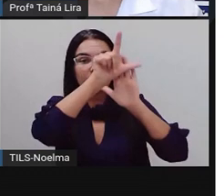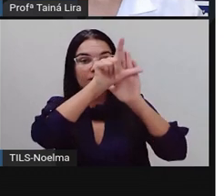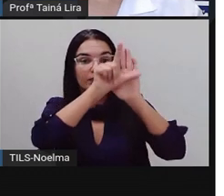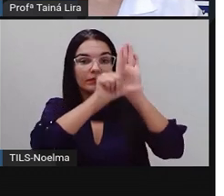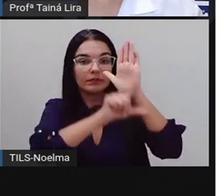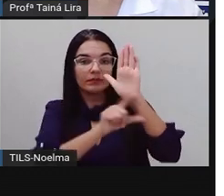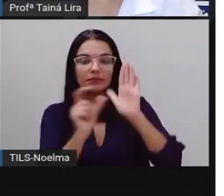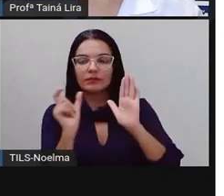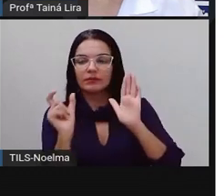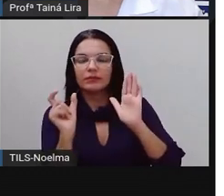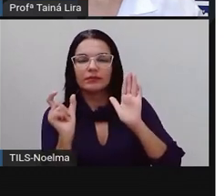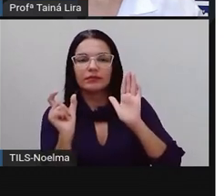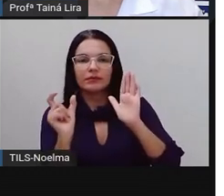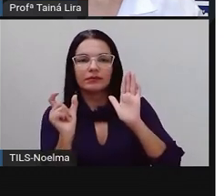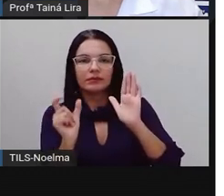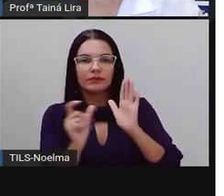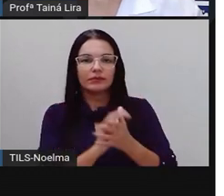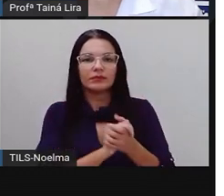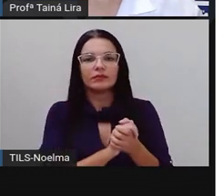Nu.